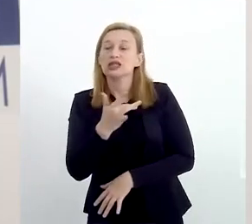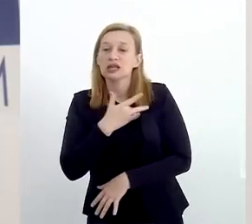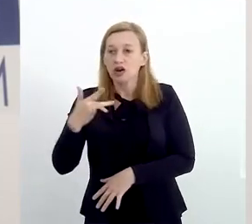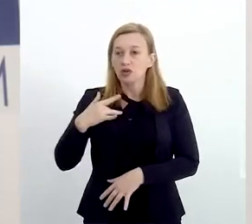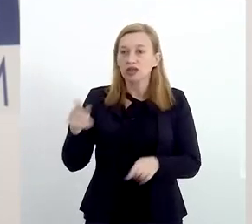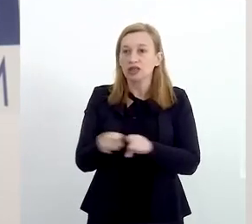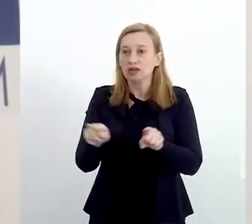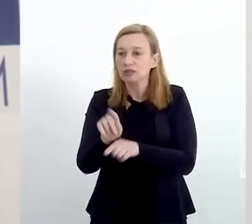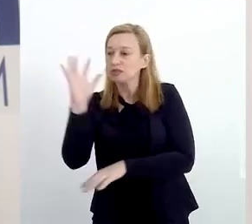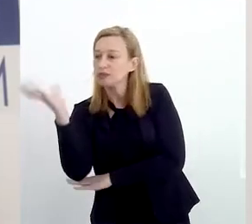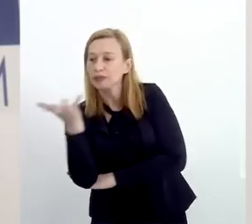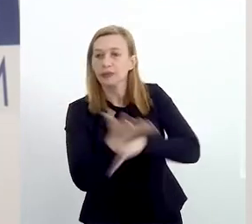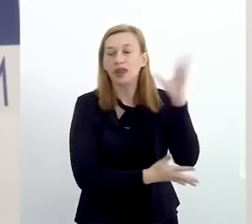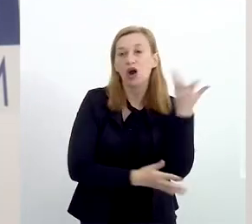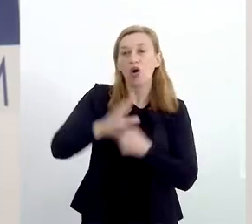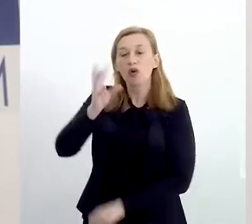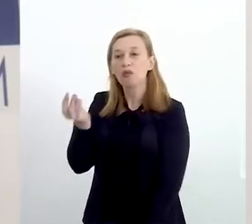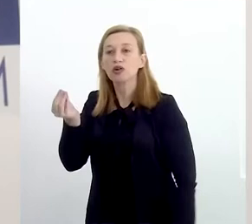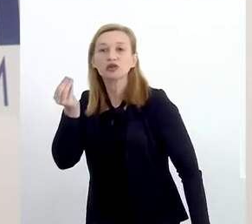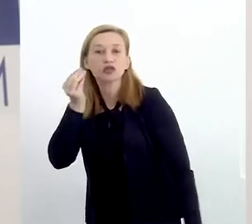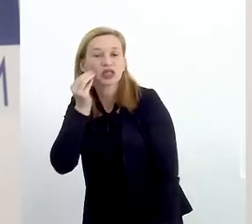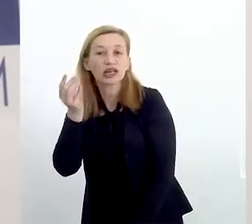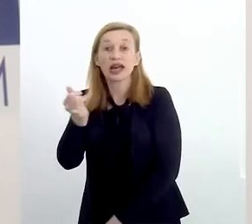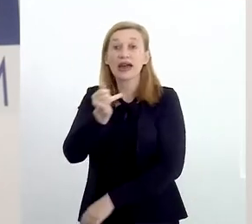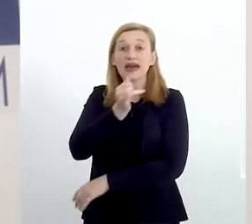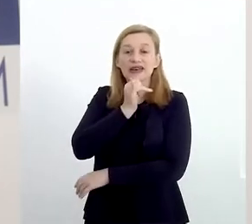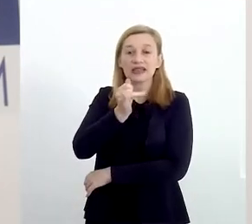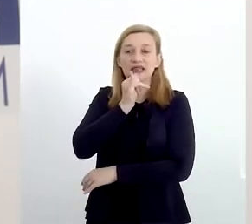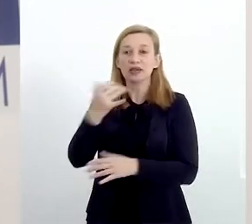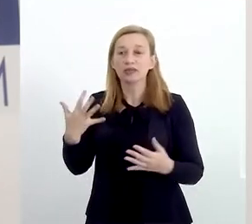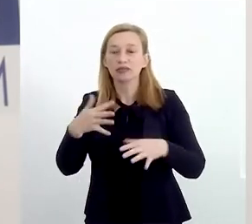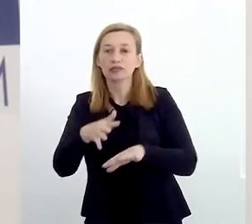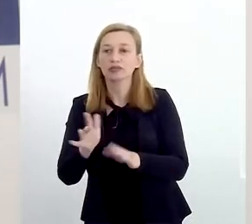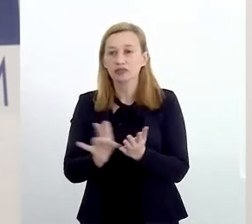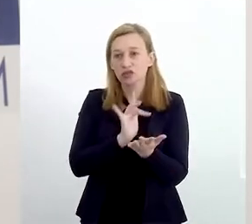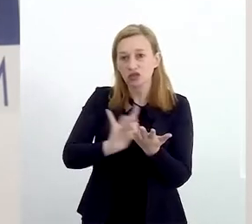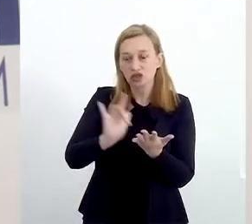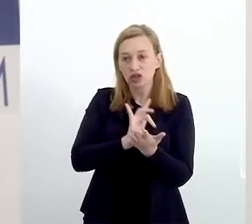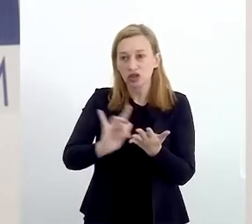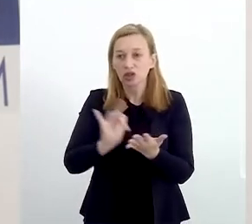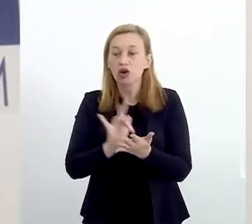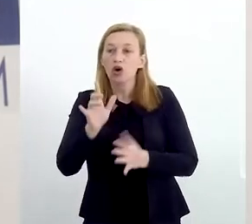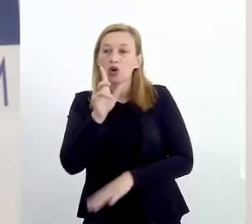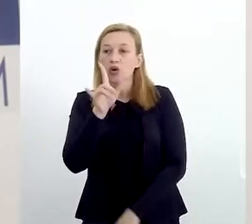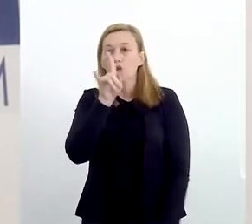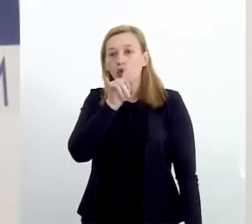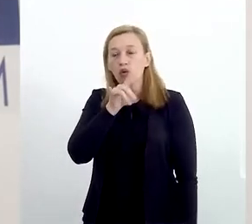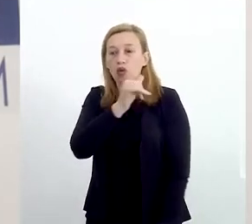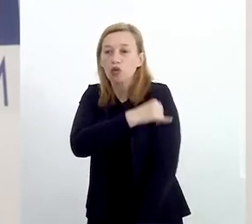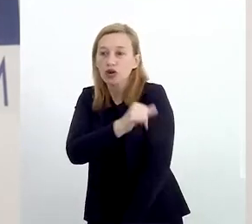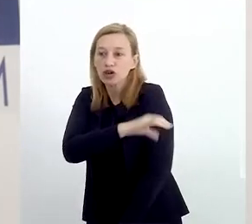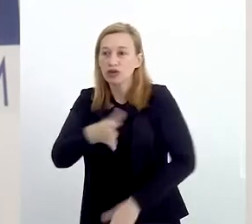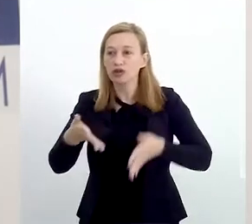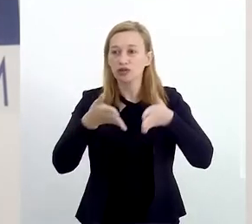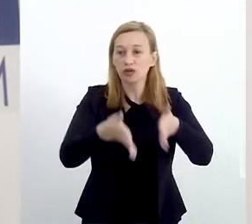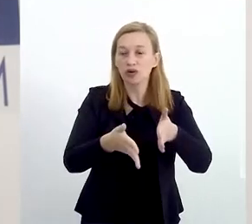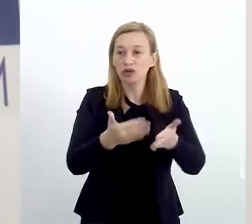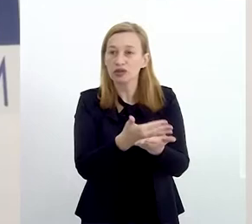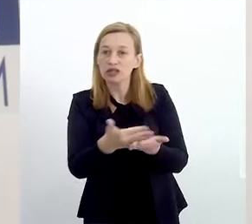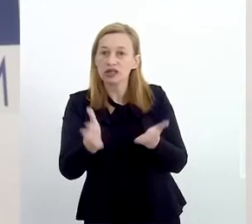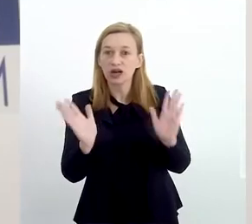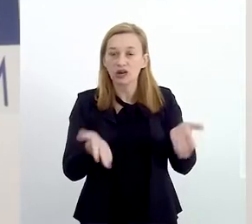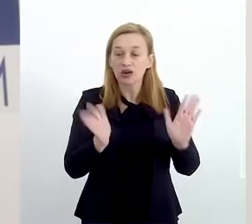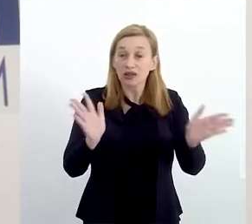ambiente, além de gerar uma série de oportunidades, como, por exemplo, a inclusão digital. No Rio em Foco, que começa agora,